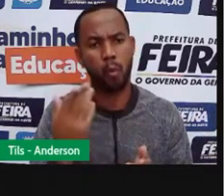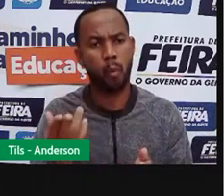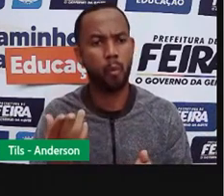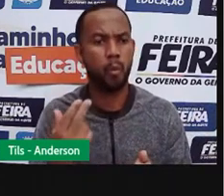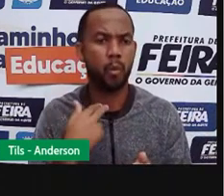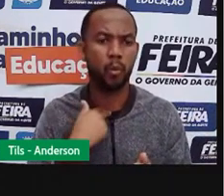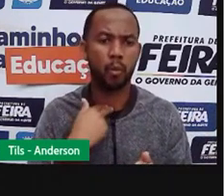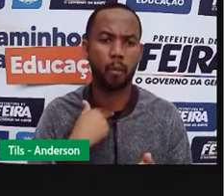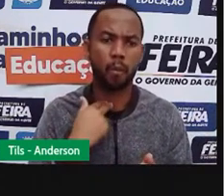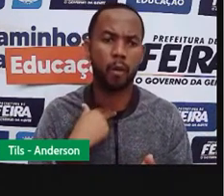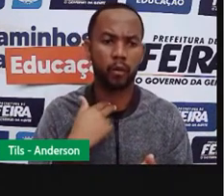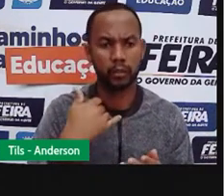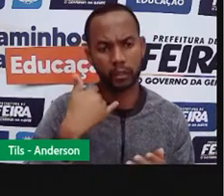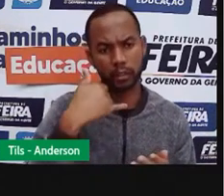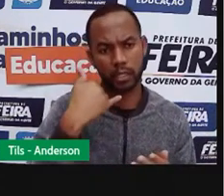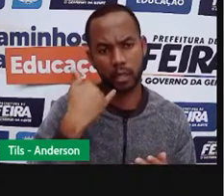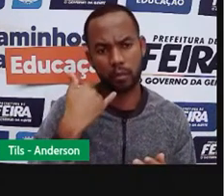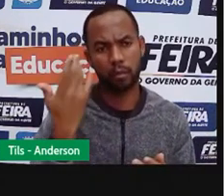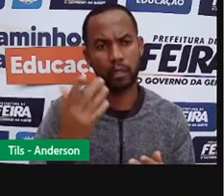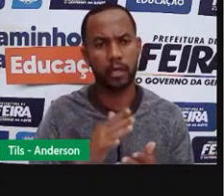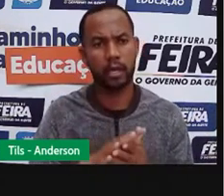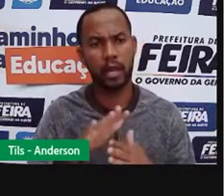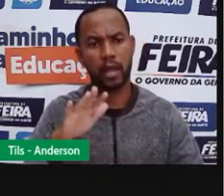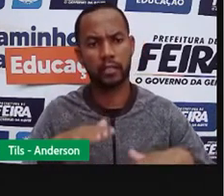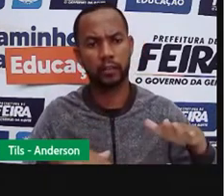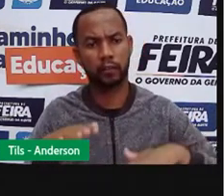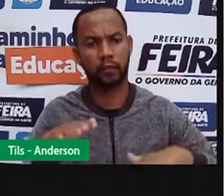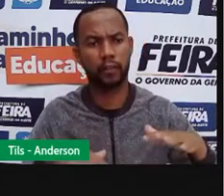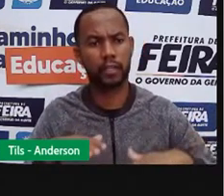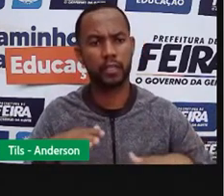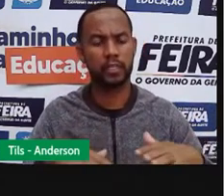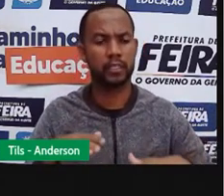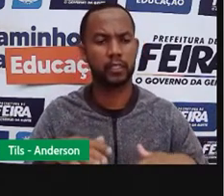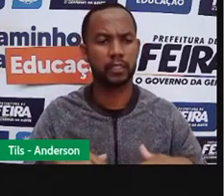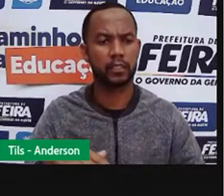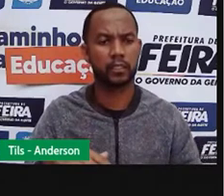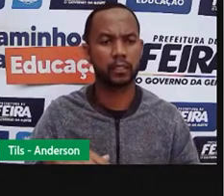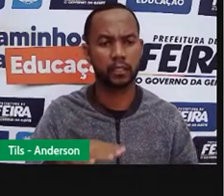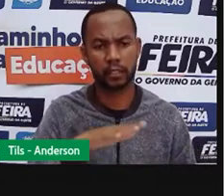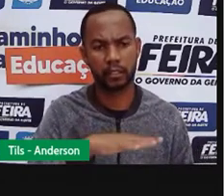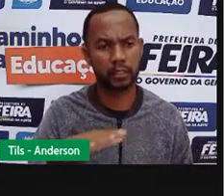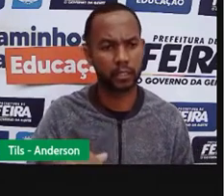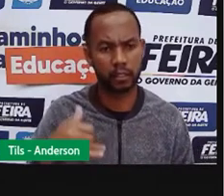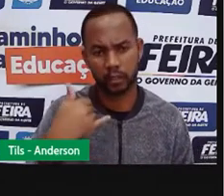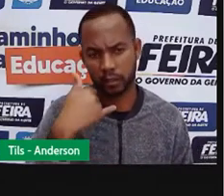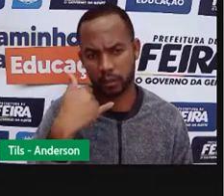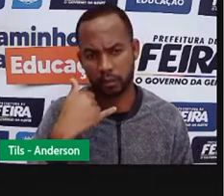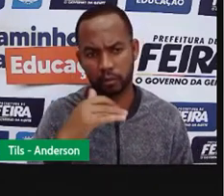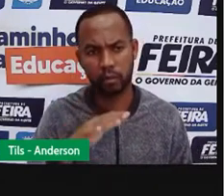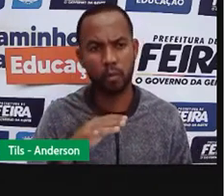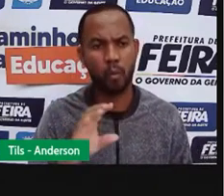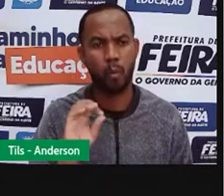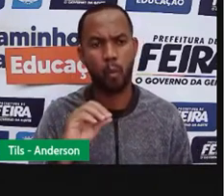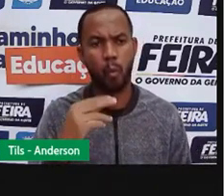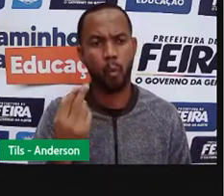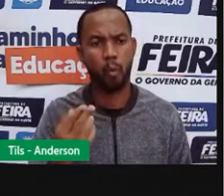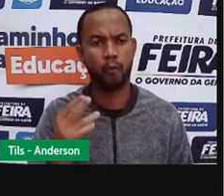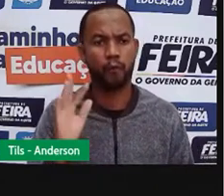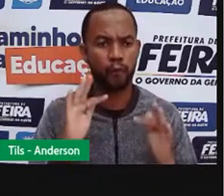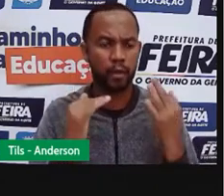tem o celular, ou porque o celular não pode ficar na mão de criança, ou porque os pais querem